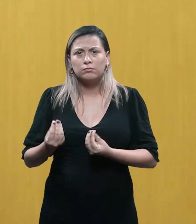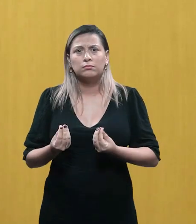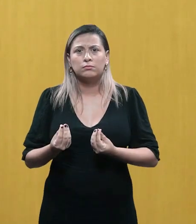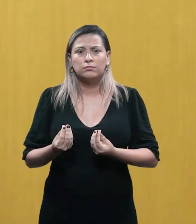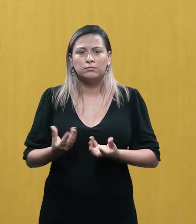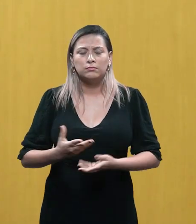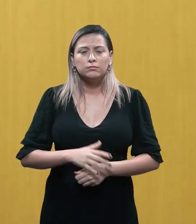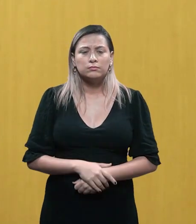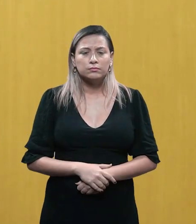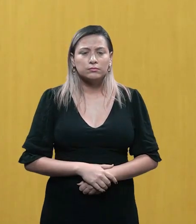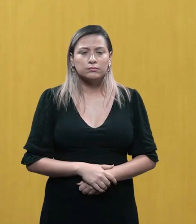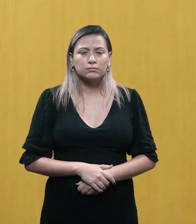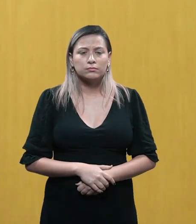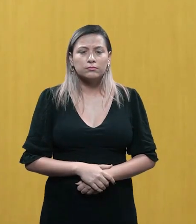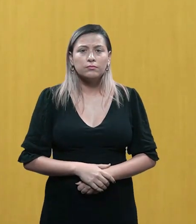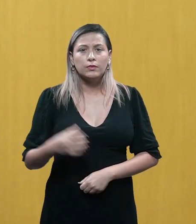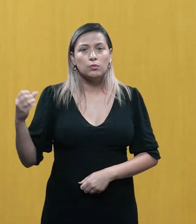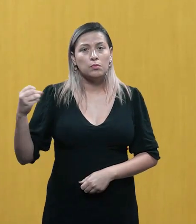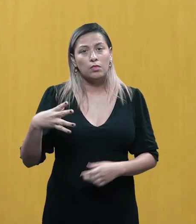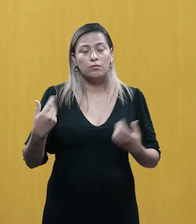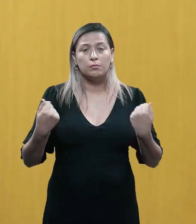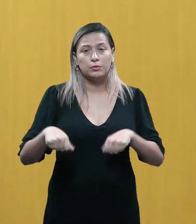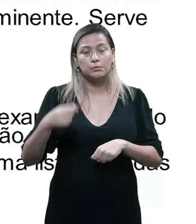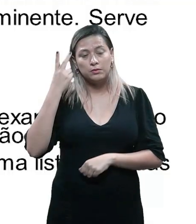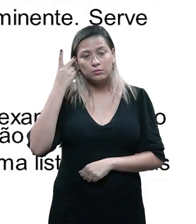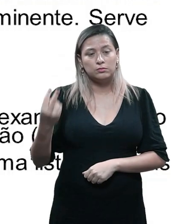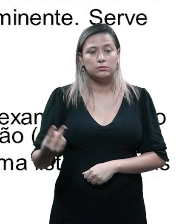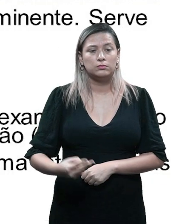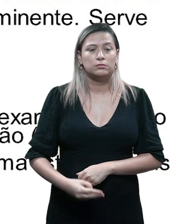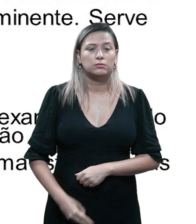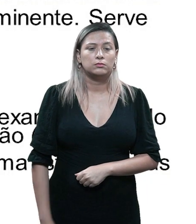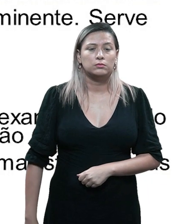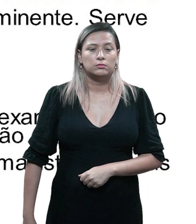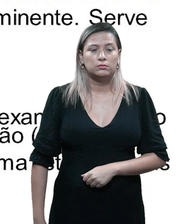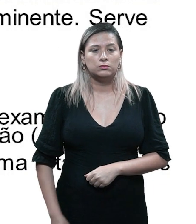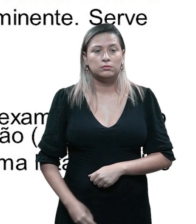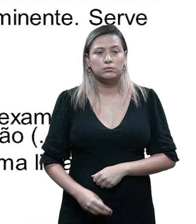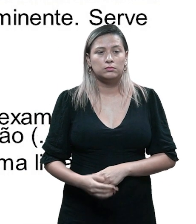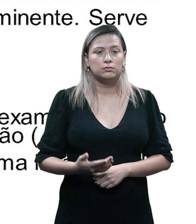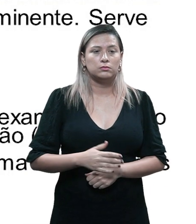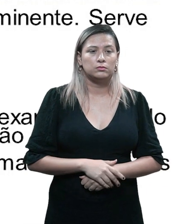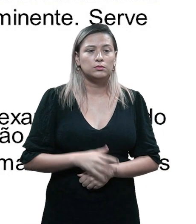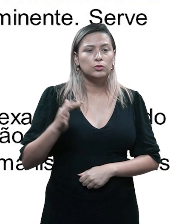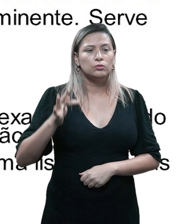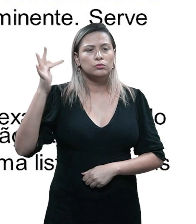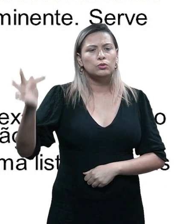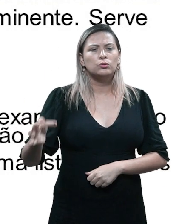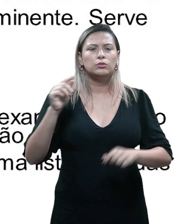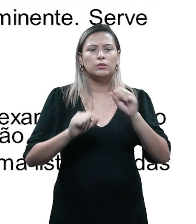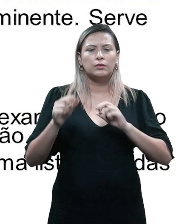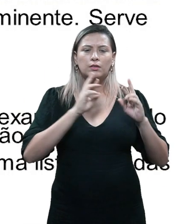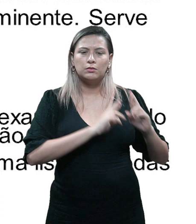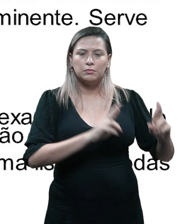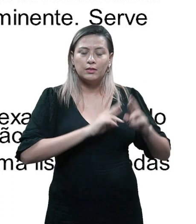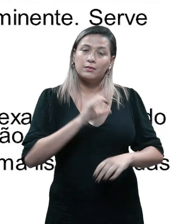com uma nova possibilidade de história. Elementos do futuro são esperanças e